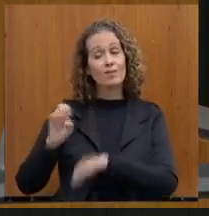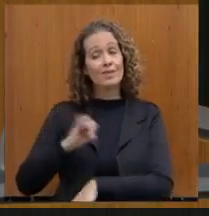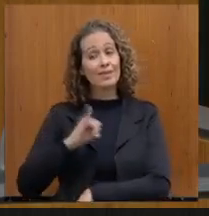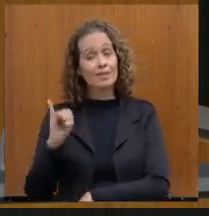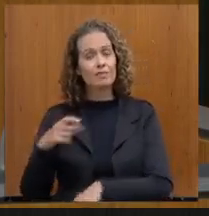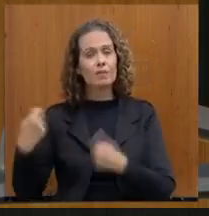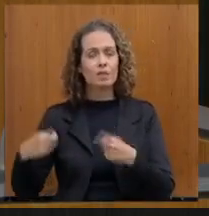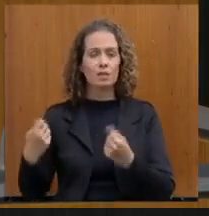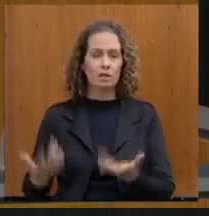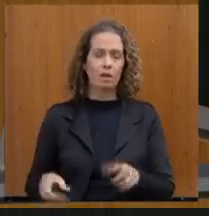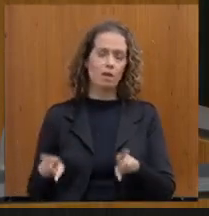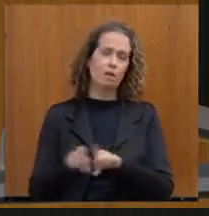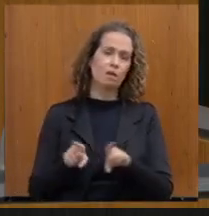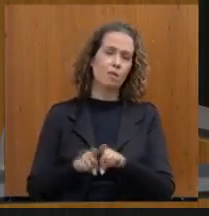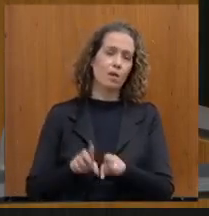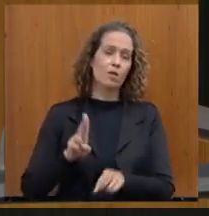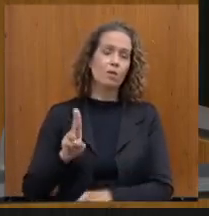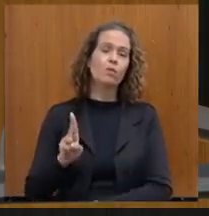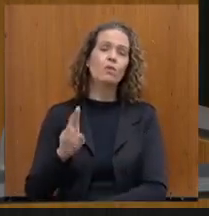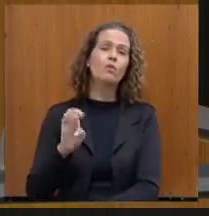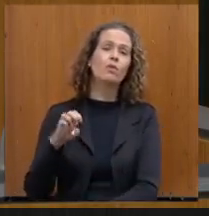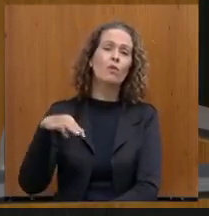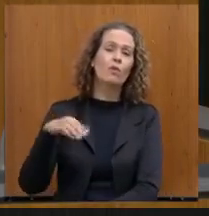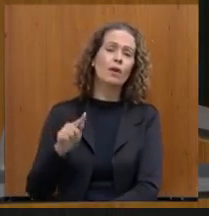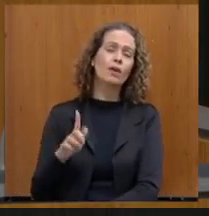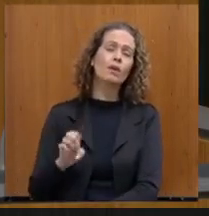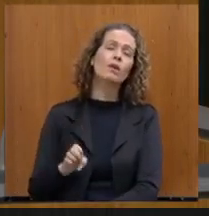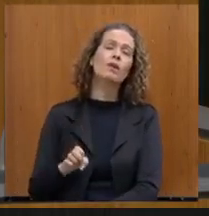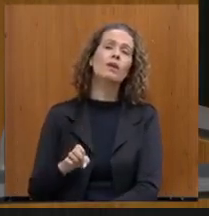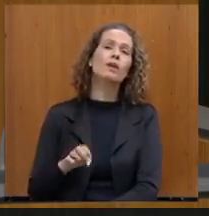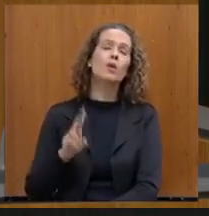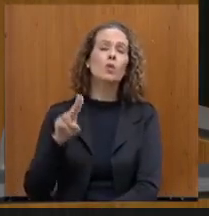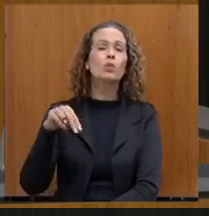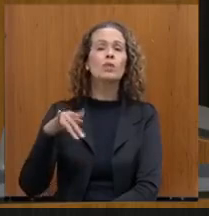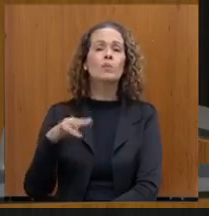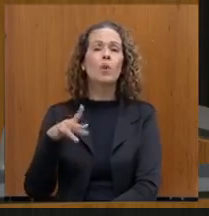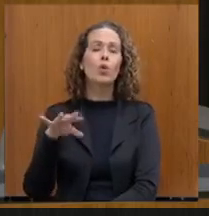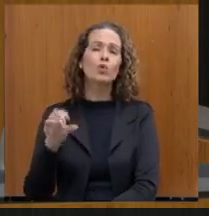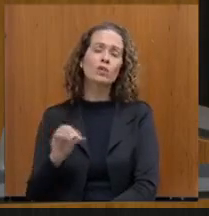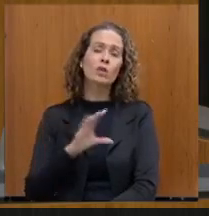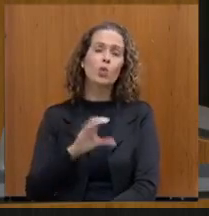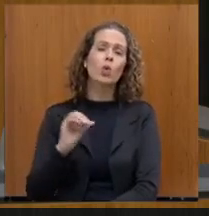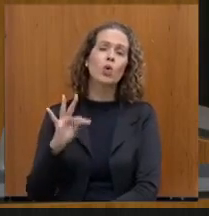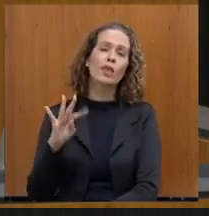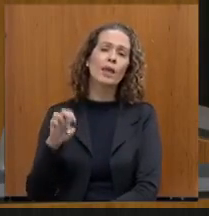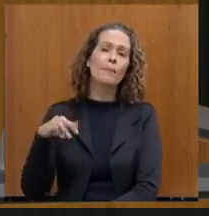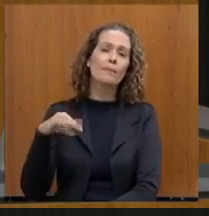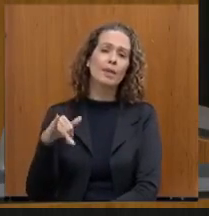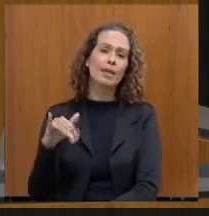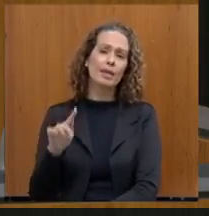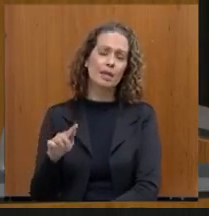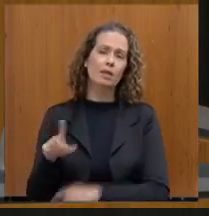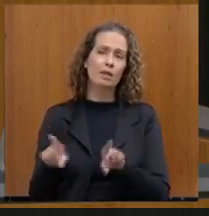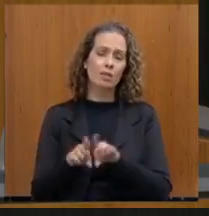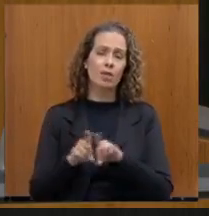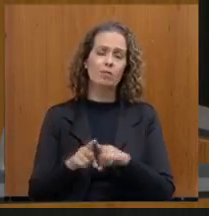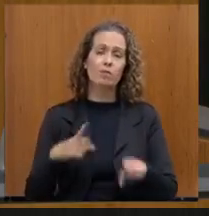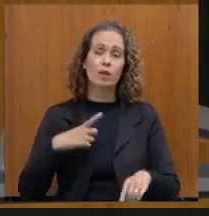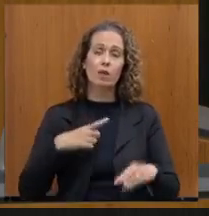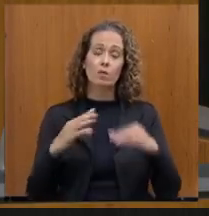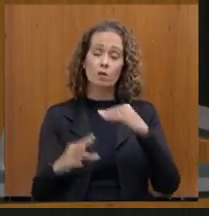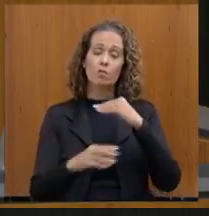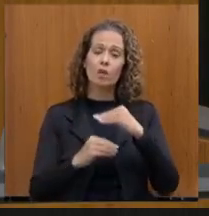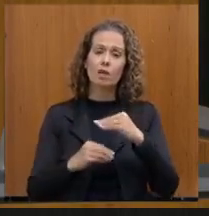como também na UENG, na Unimontes e na FAPEMIG, porque essa emenda autorizativa nós fizemos. Tem uma emenda que está no orçamento que o não está